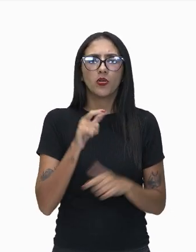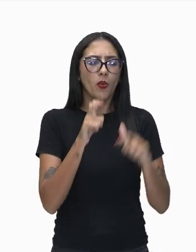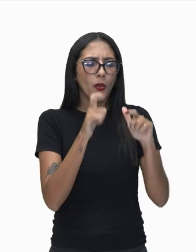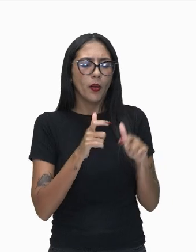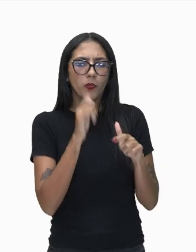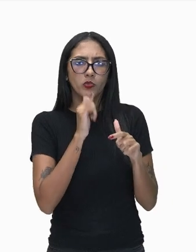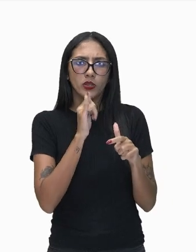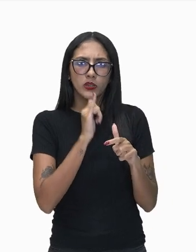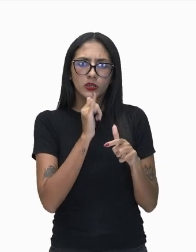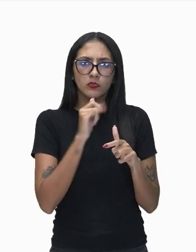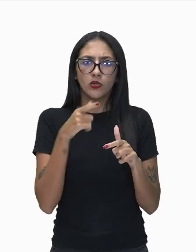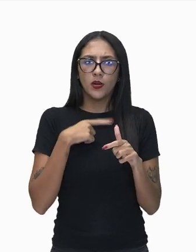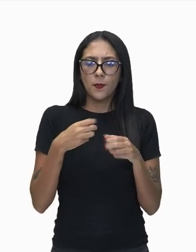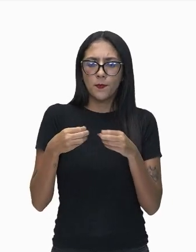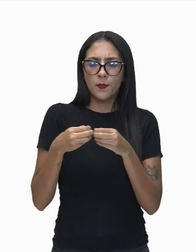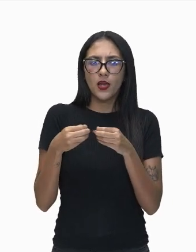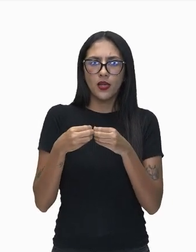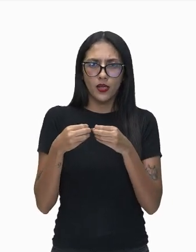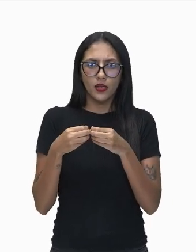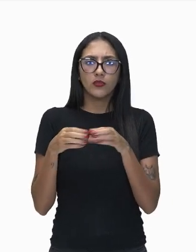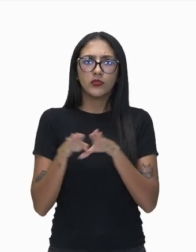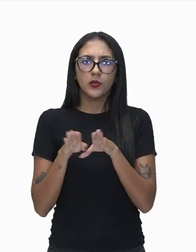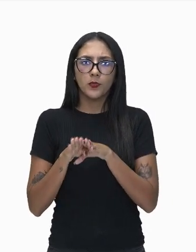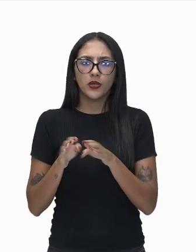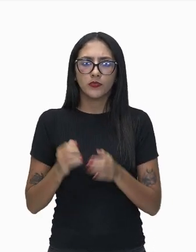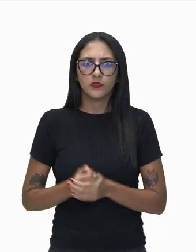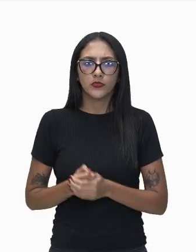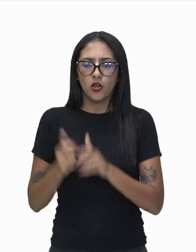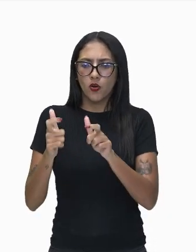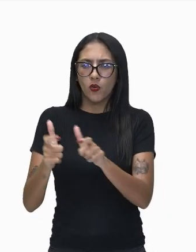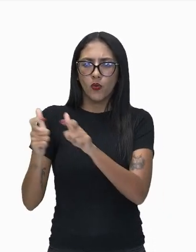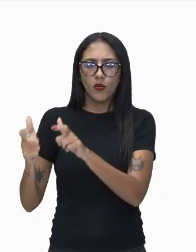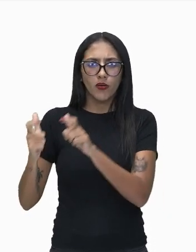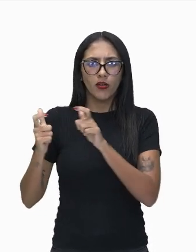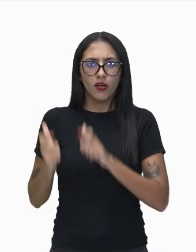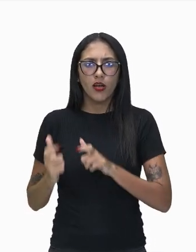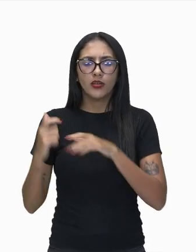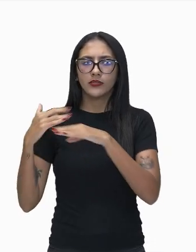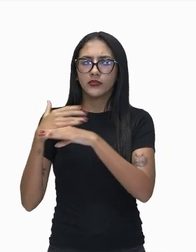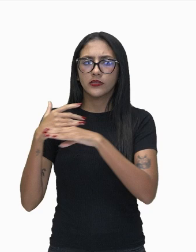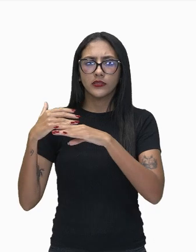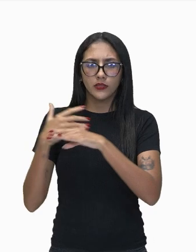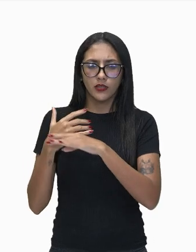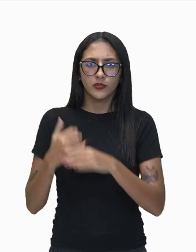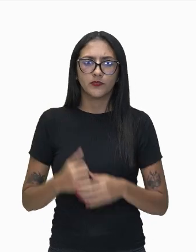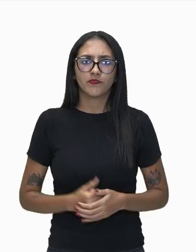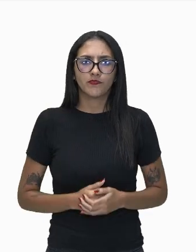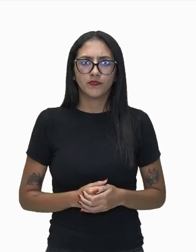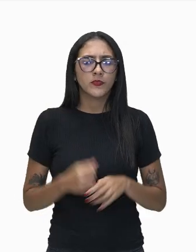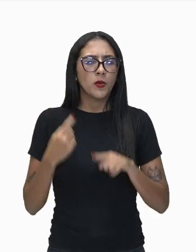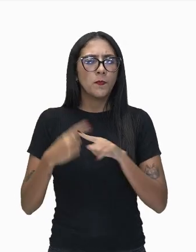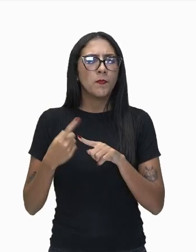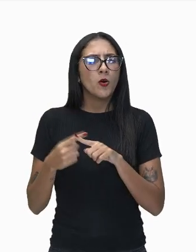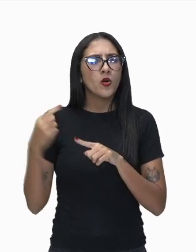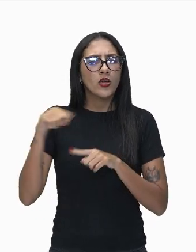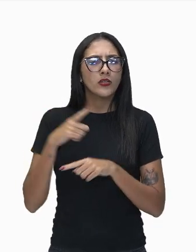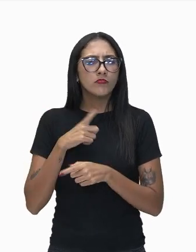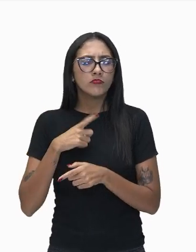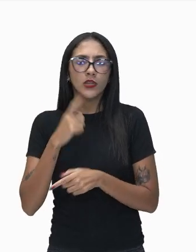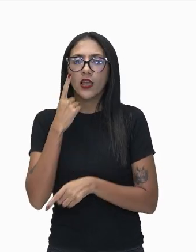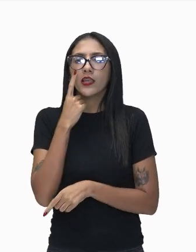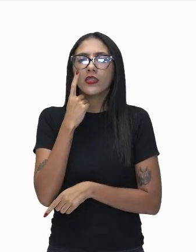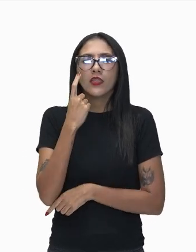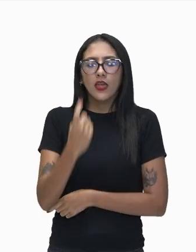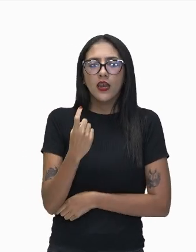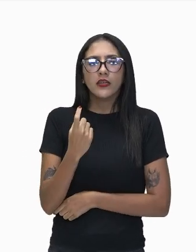que estão próximas dos mercados consumidores. Por que elas estão interessadas em